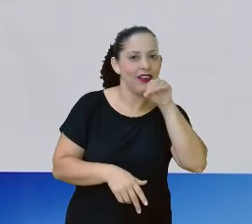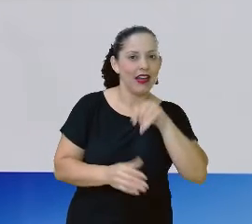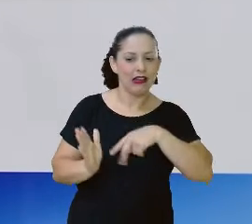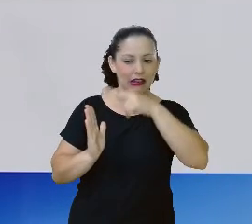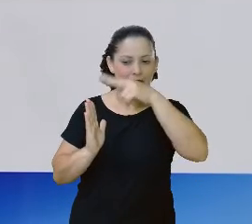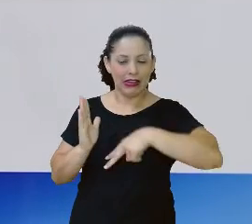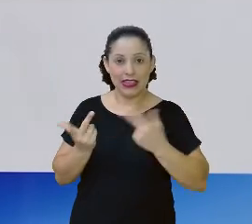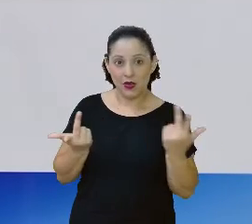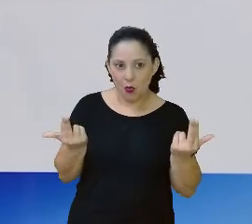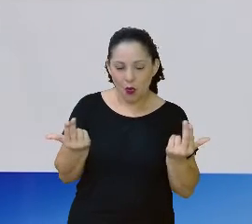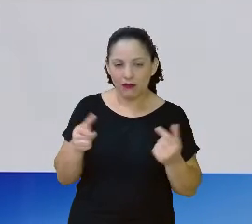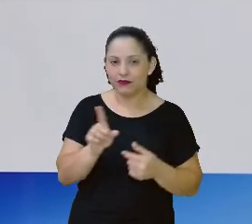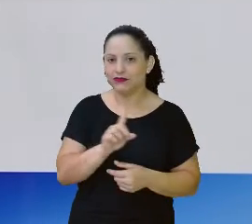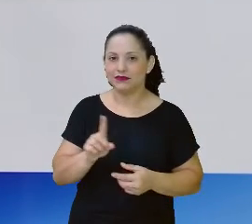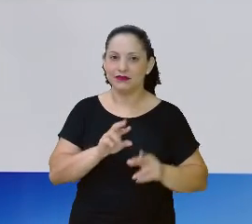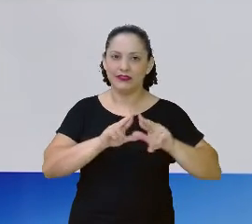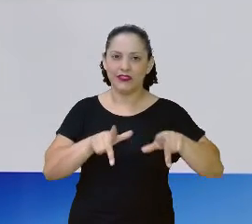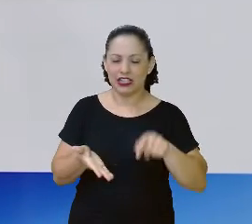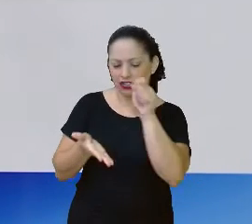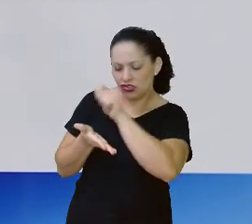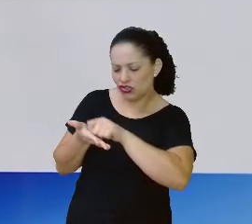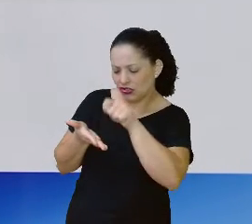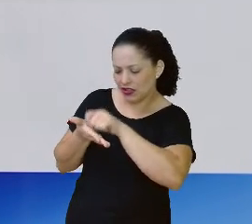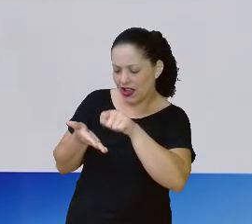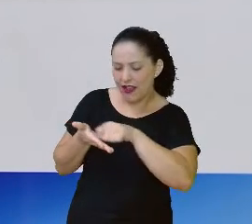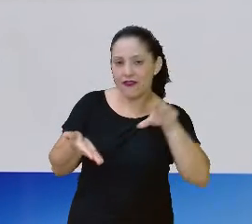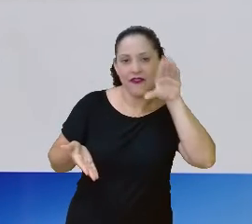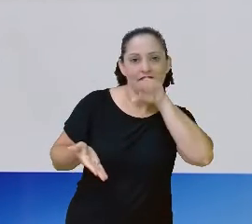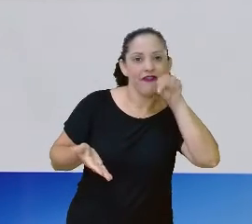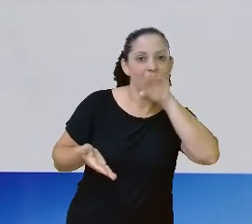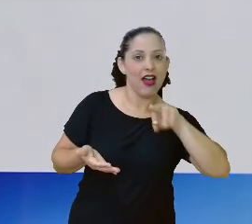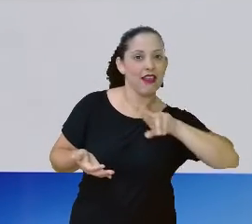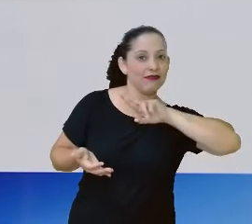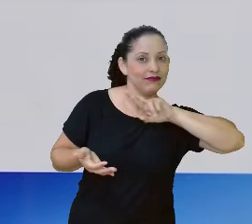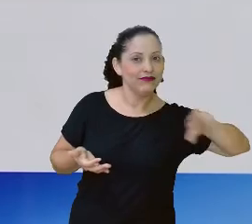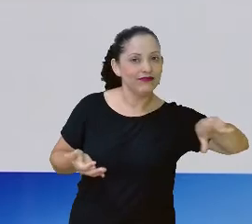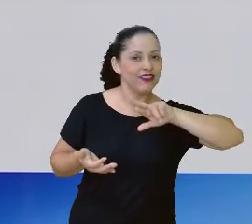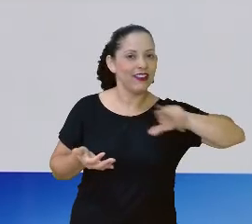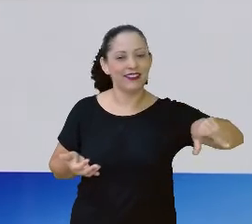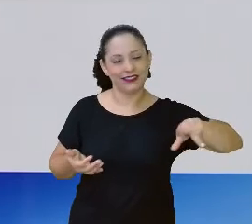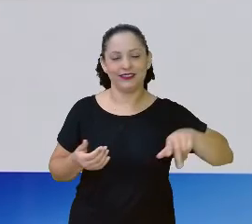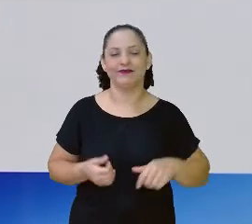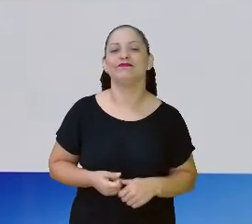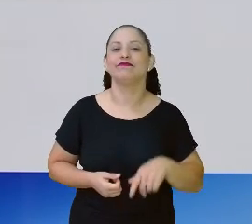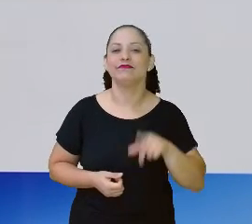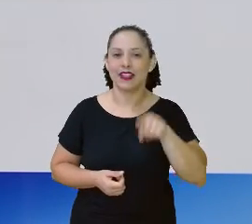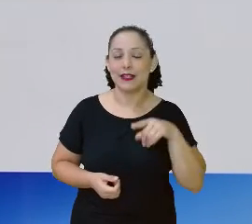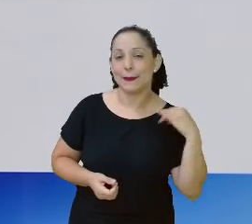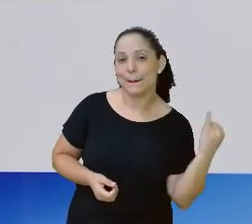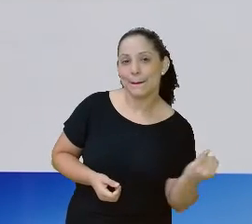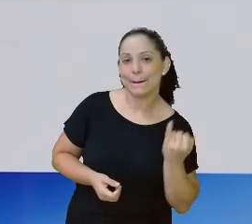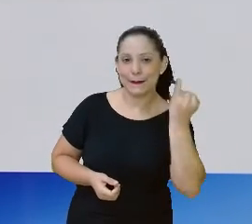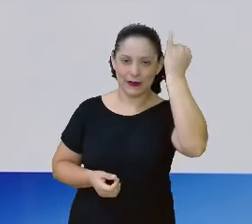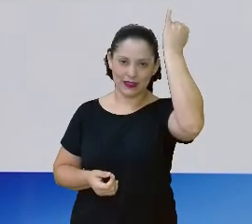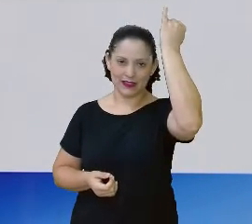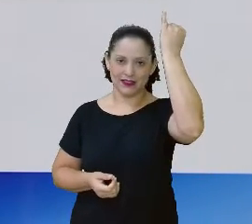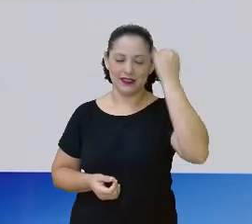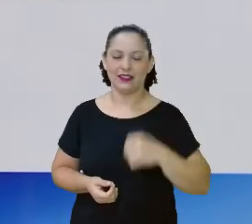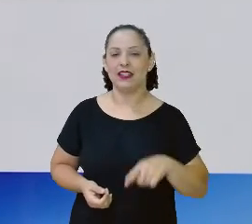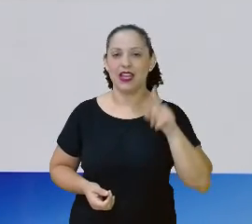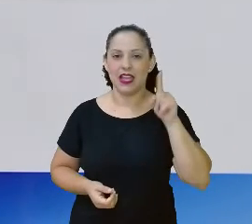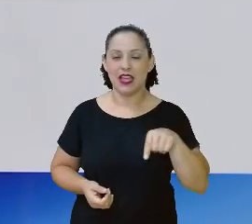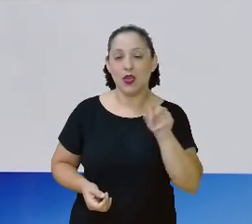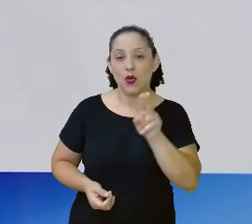maneira que está escrito. Você escreve de uma maneira e fala de outra. Então, é muito importante essa